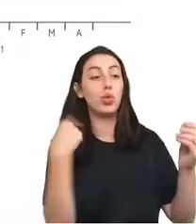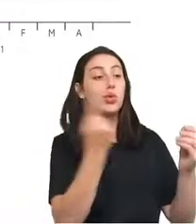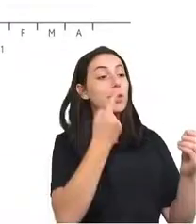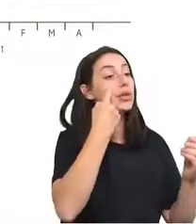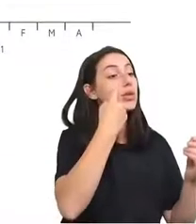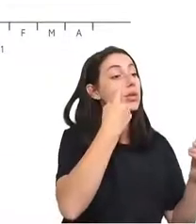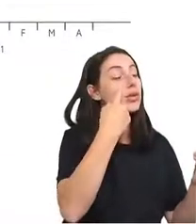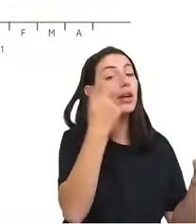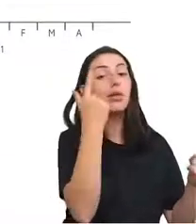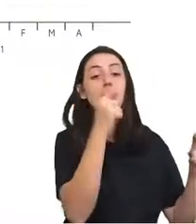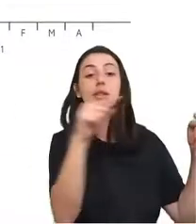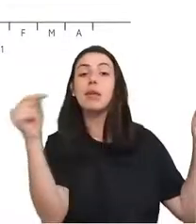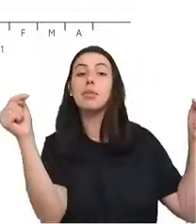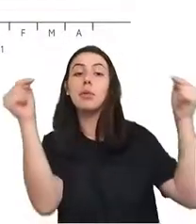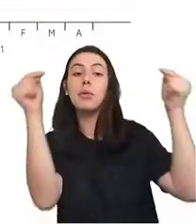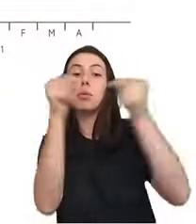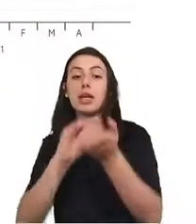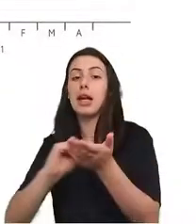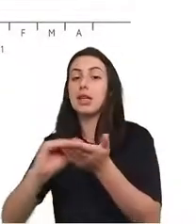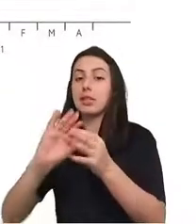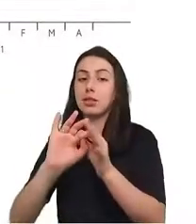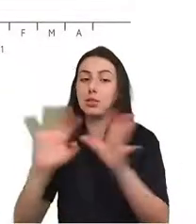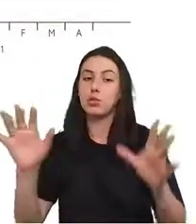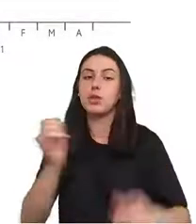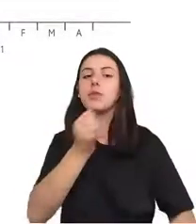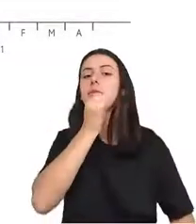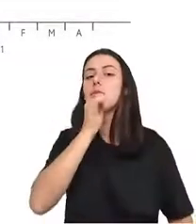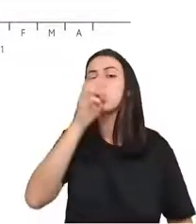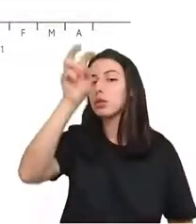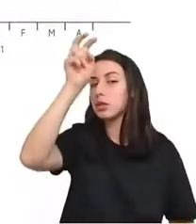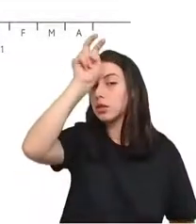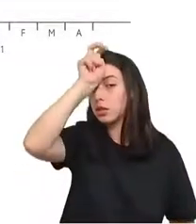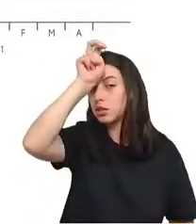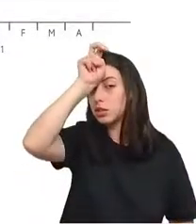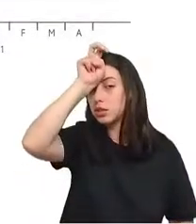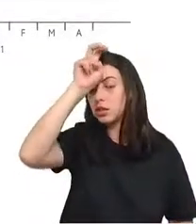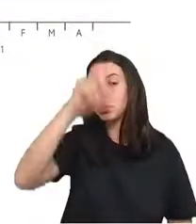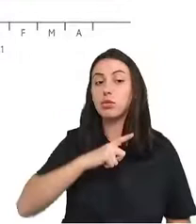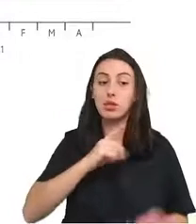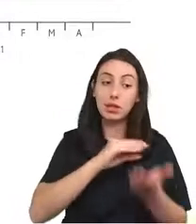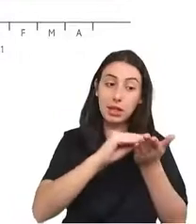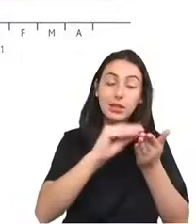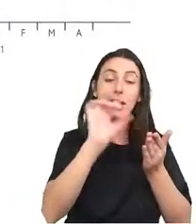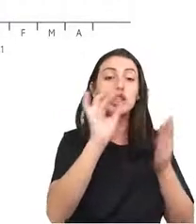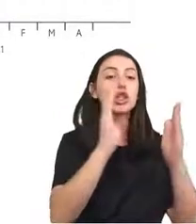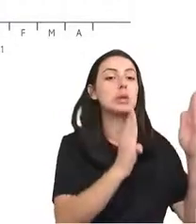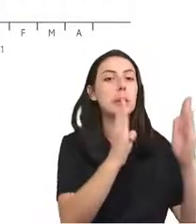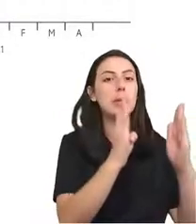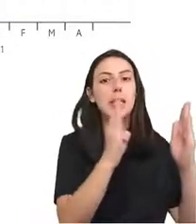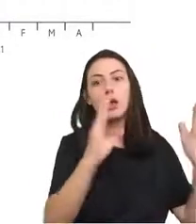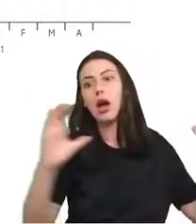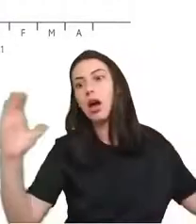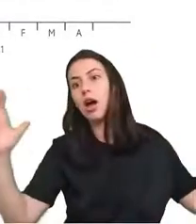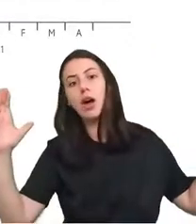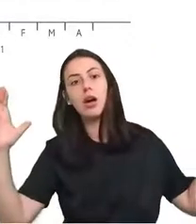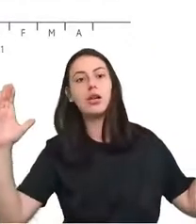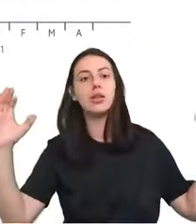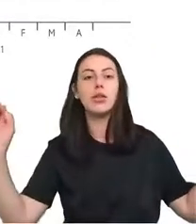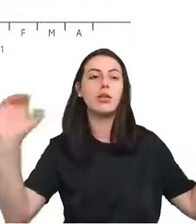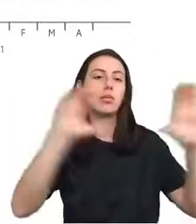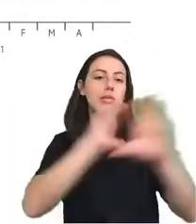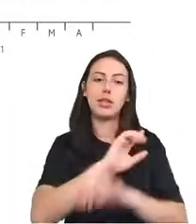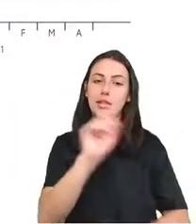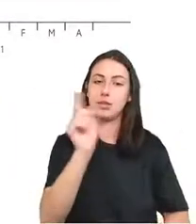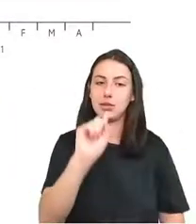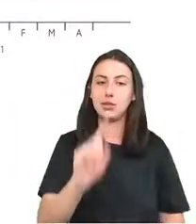Egito, aqui onde temos apenas dados para parte daquele período, mas não todo. E atrás, utilizamos o excesso de mortes registrado e